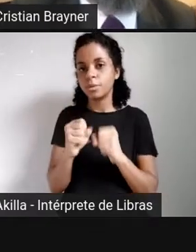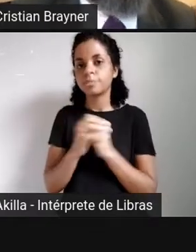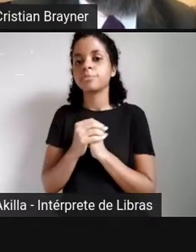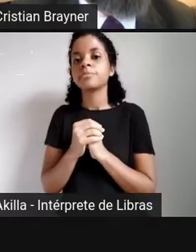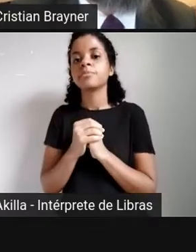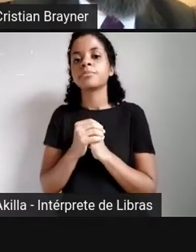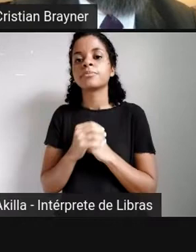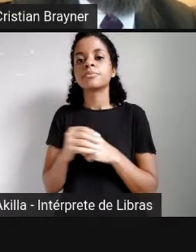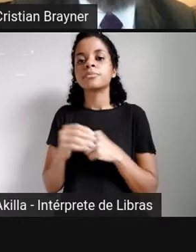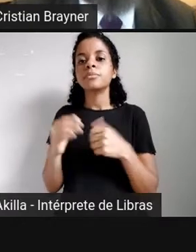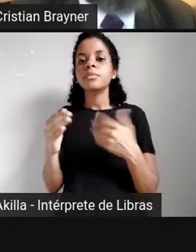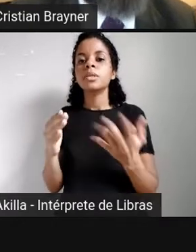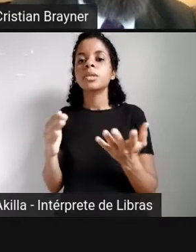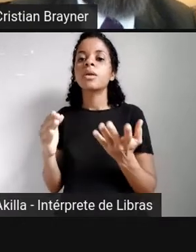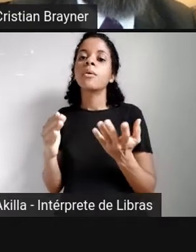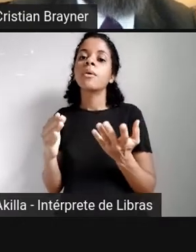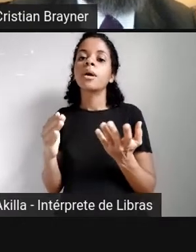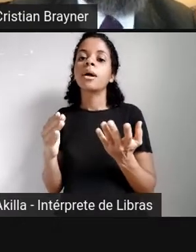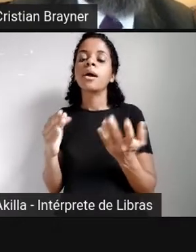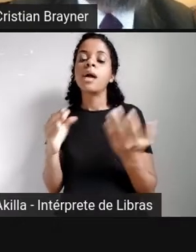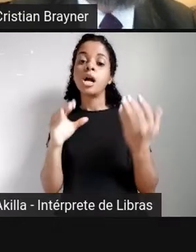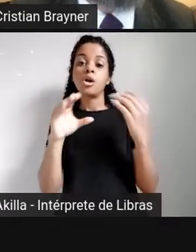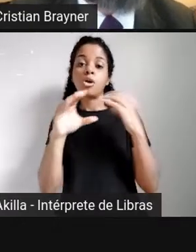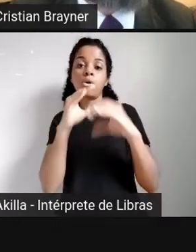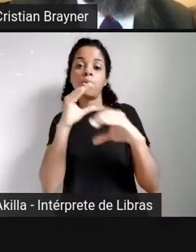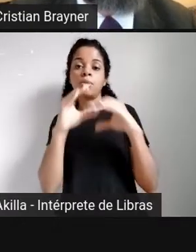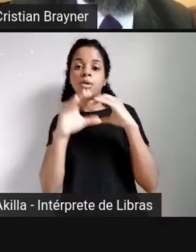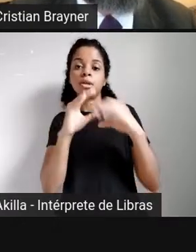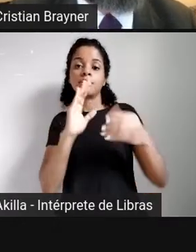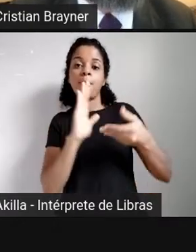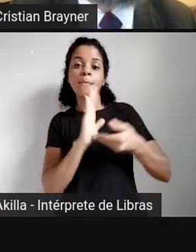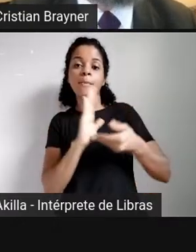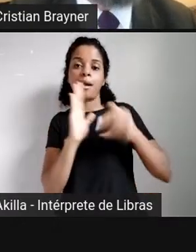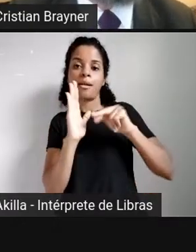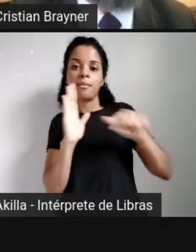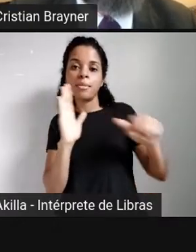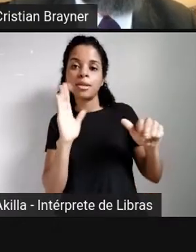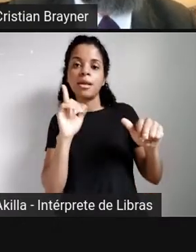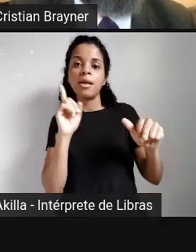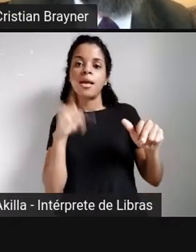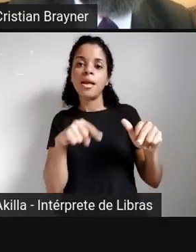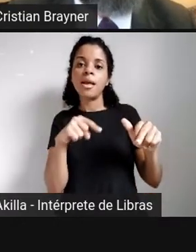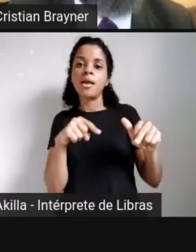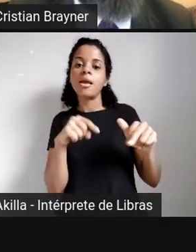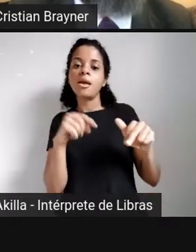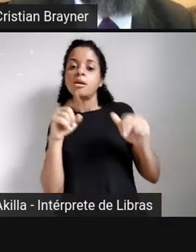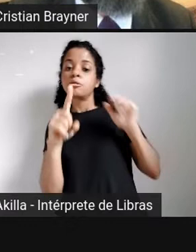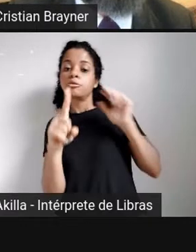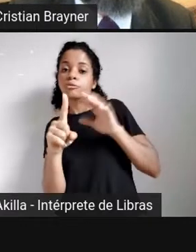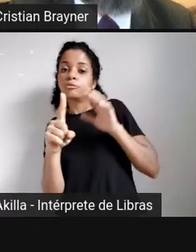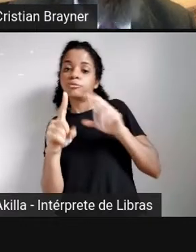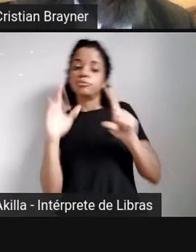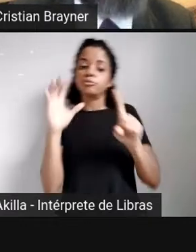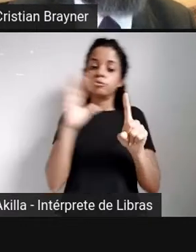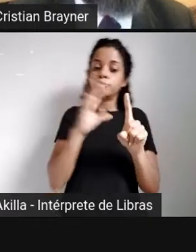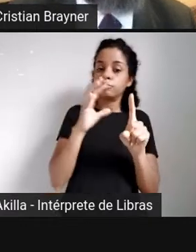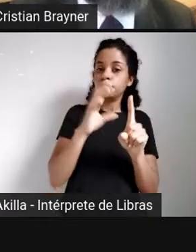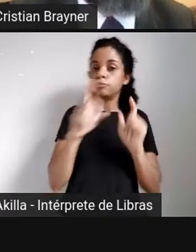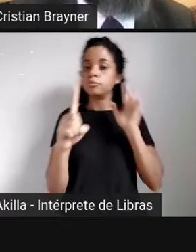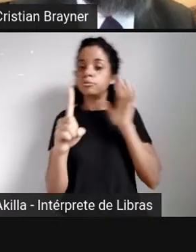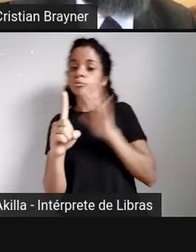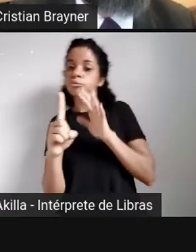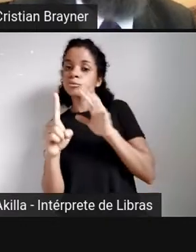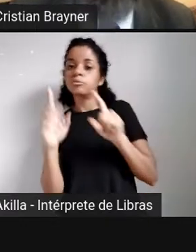comunicação parlamentar, toda comunicação é um agir sobre o outro, o que, além de fazer o interlocutor dizer, impõe a quem ouve